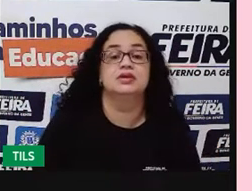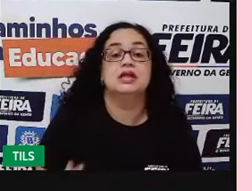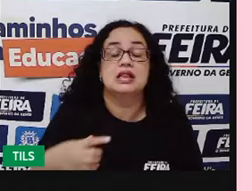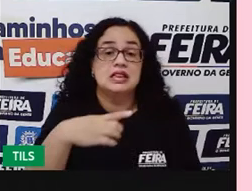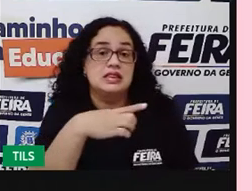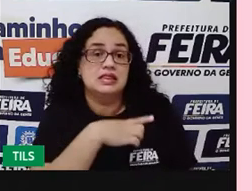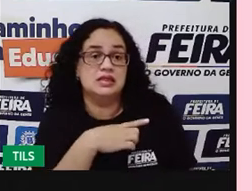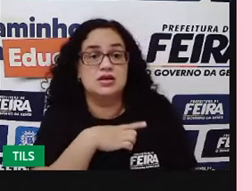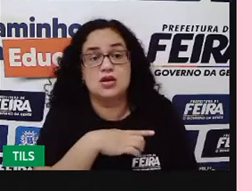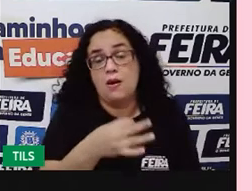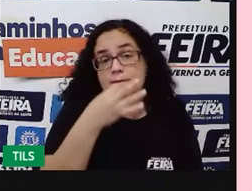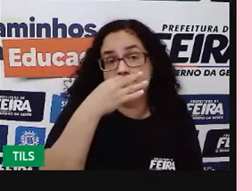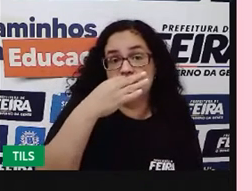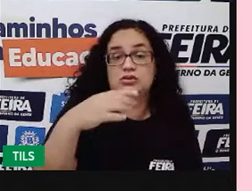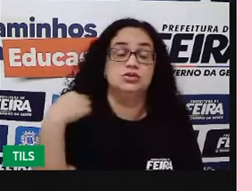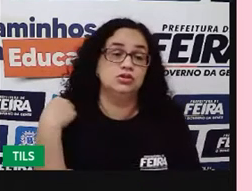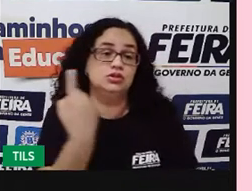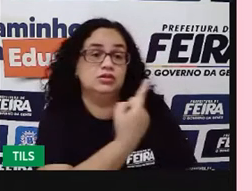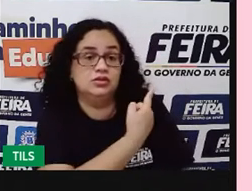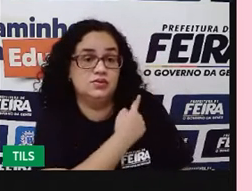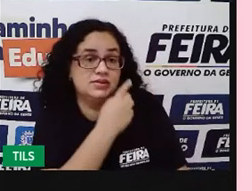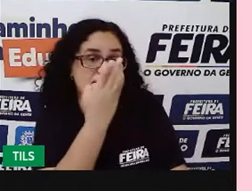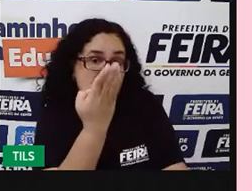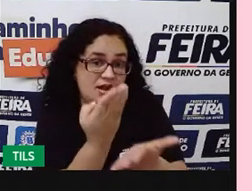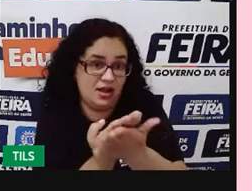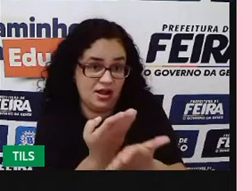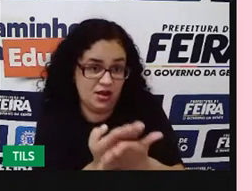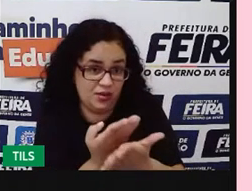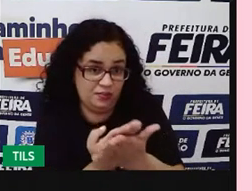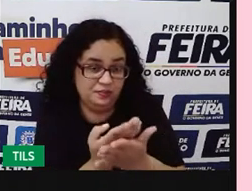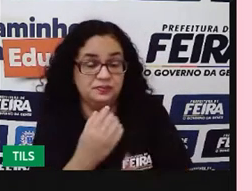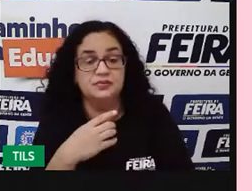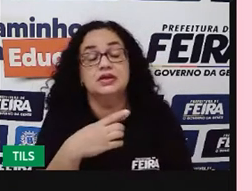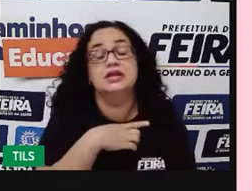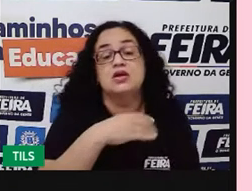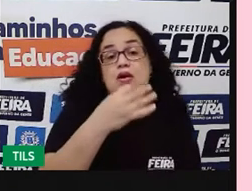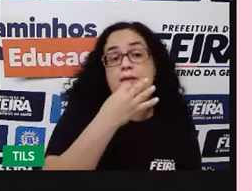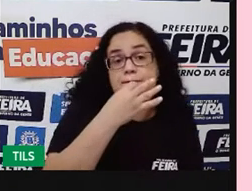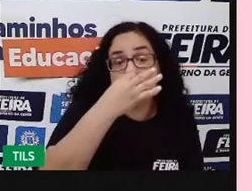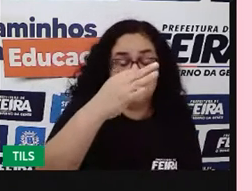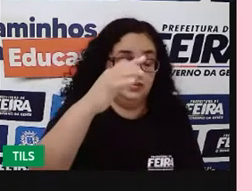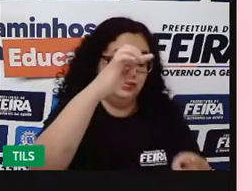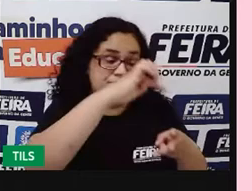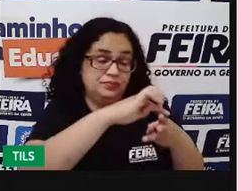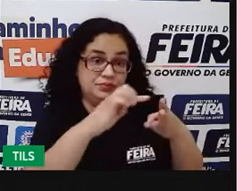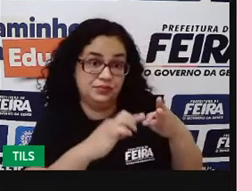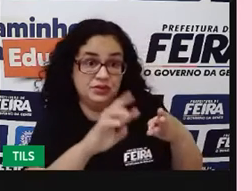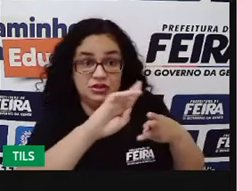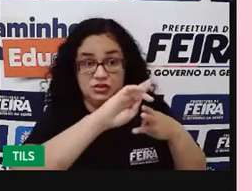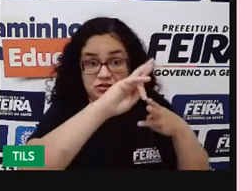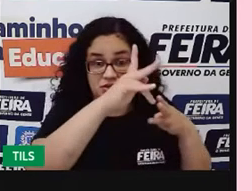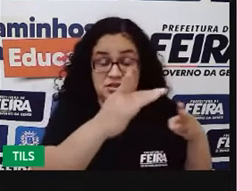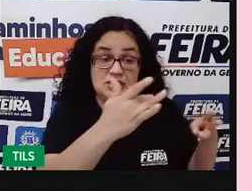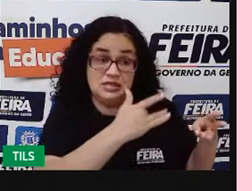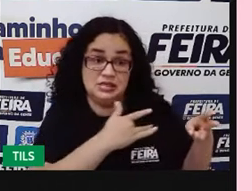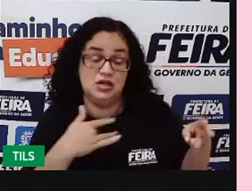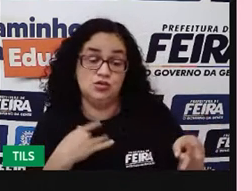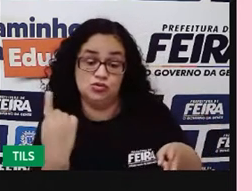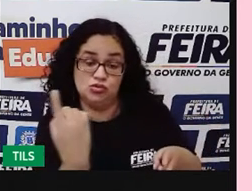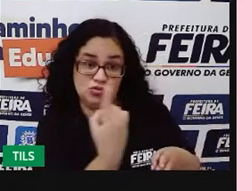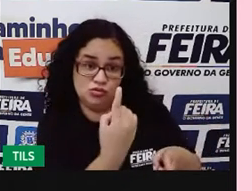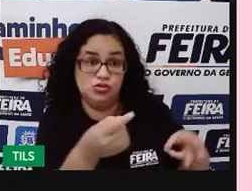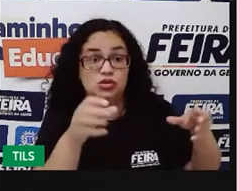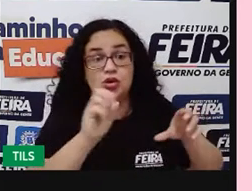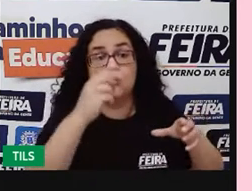eu trago os objetivos da nossa aula. A gente tem como objetivos diferenciar saúde individual e